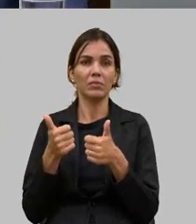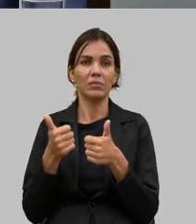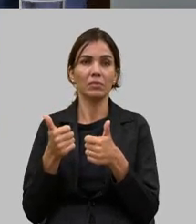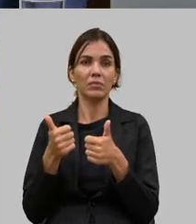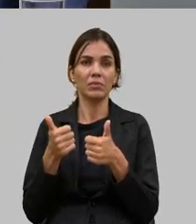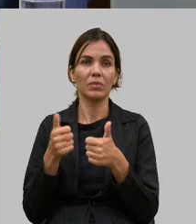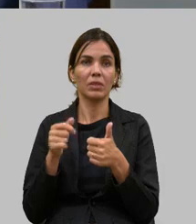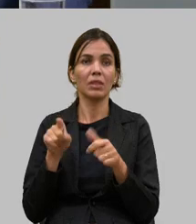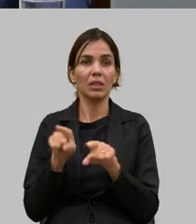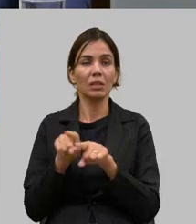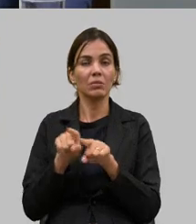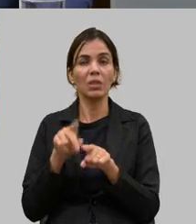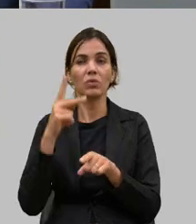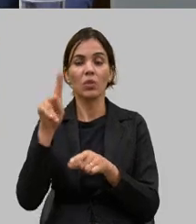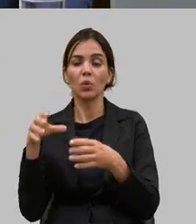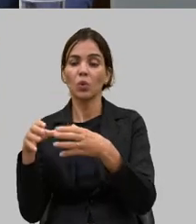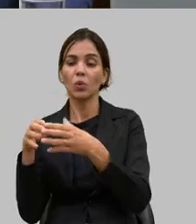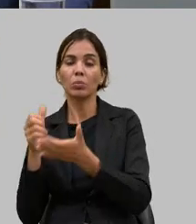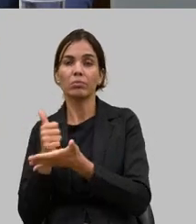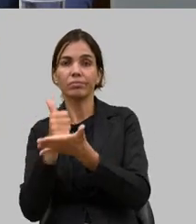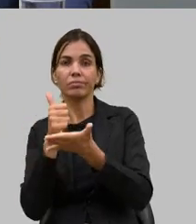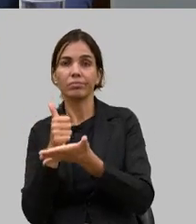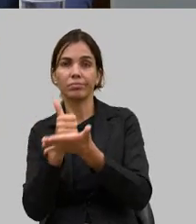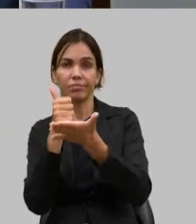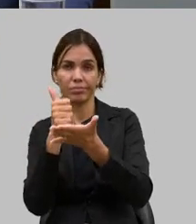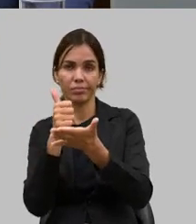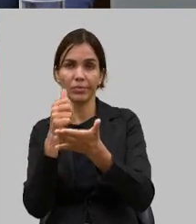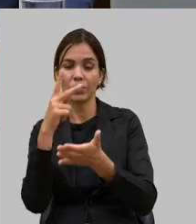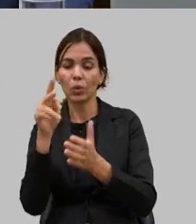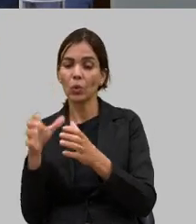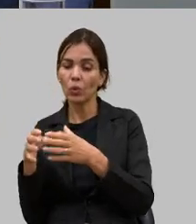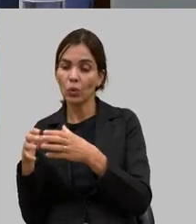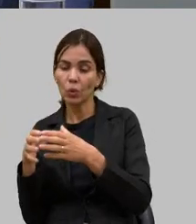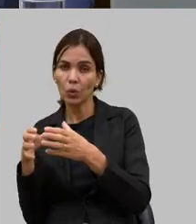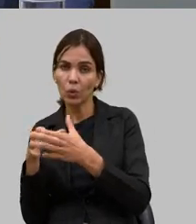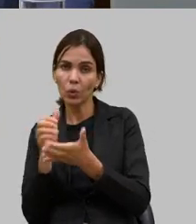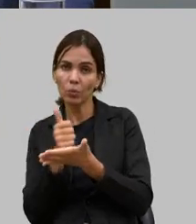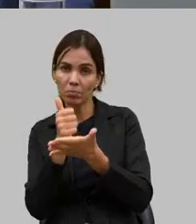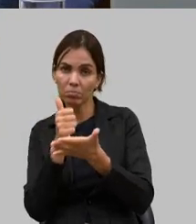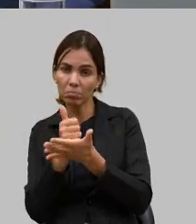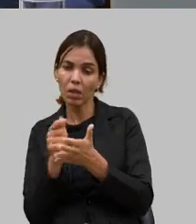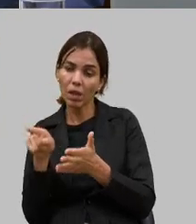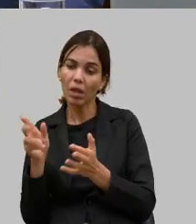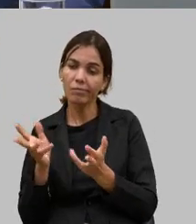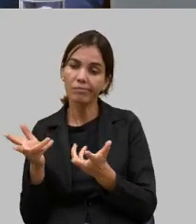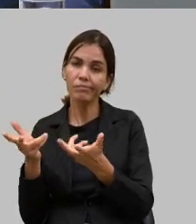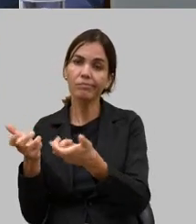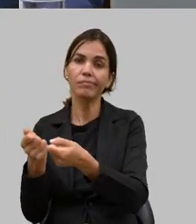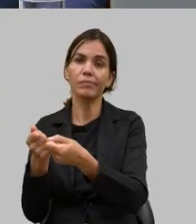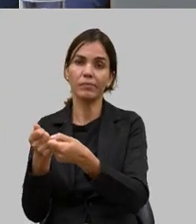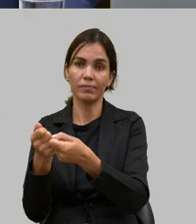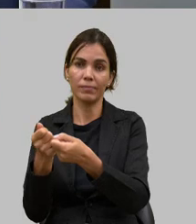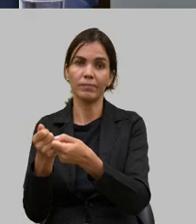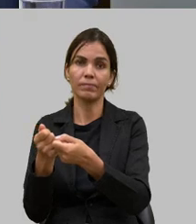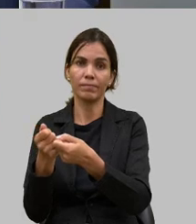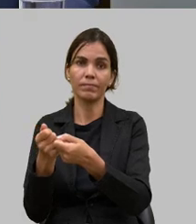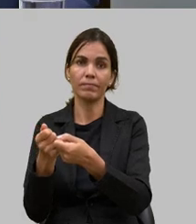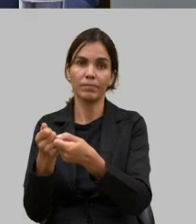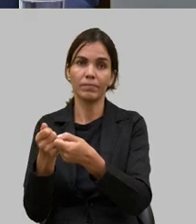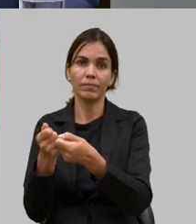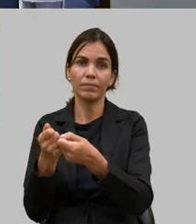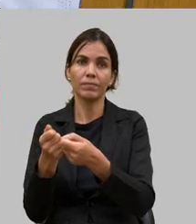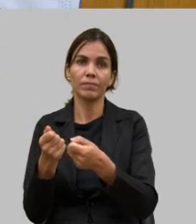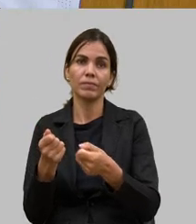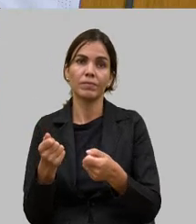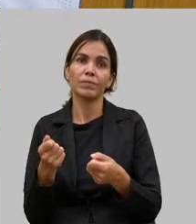anda com o senhor essa turma é extremamente competente uma alegria fazer parte da comissão permanente do agro aqui ao